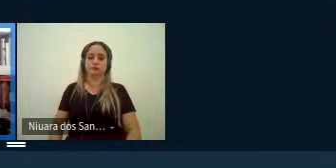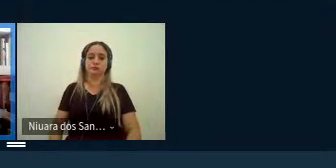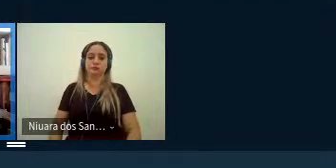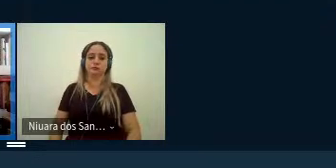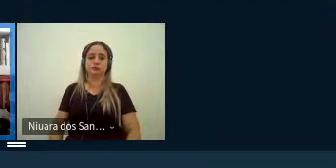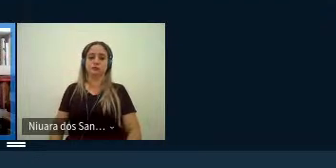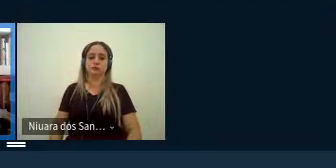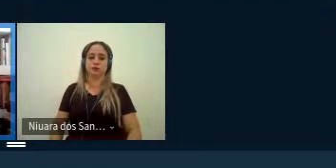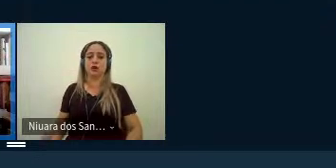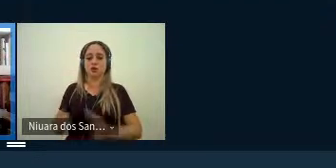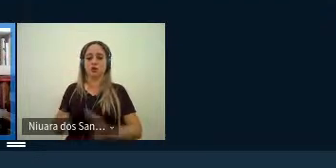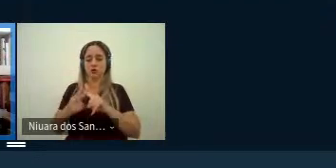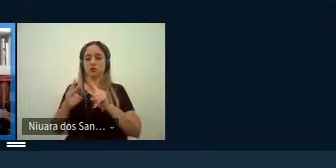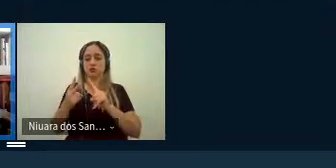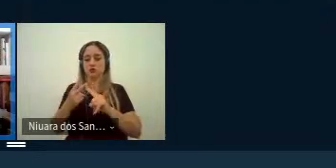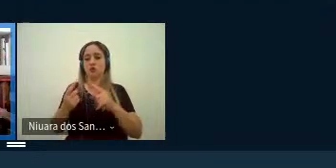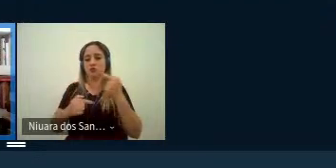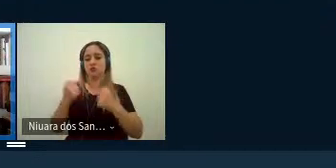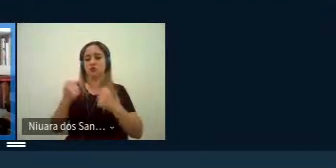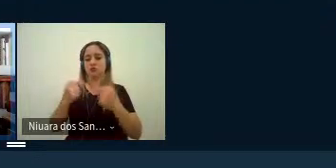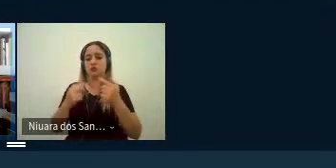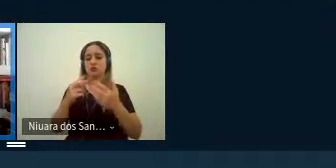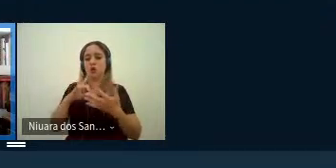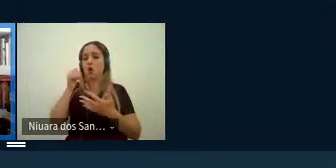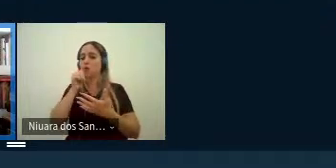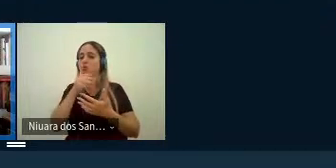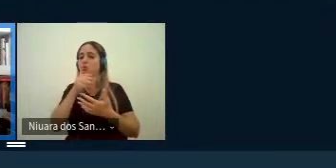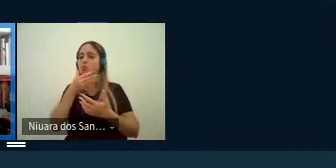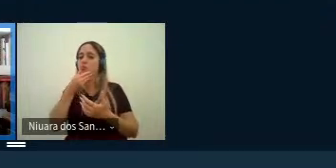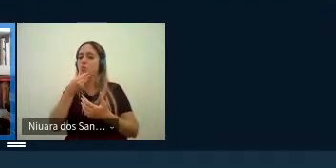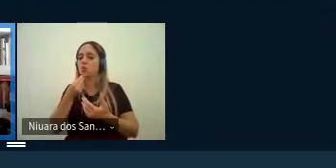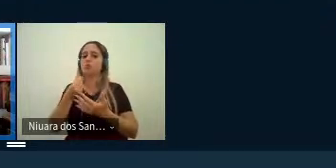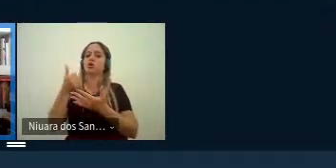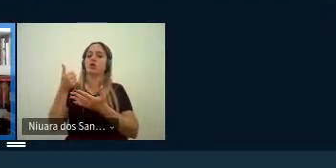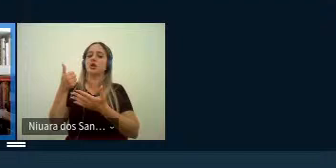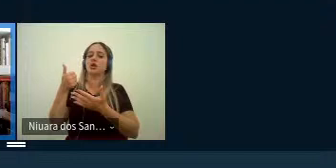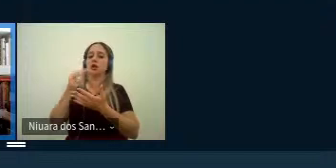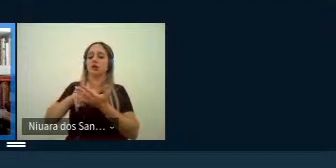discutir né sobre o binarismo na tradução uma